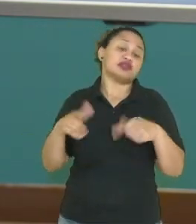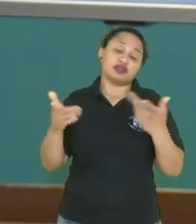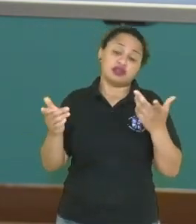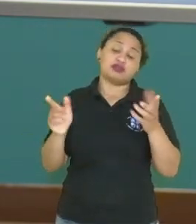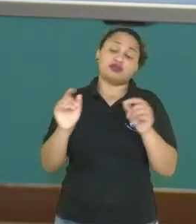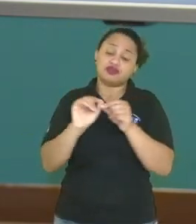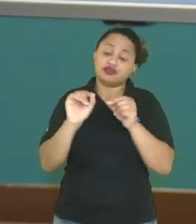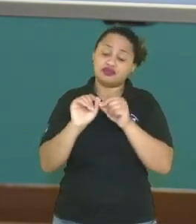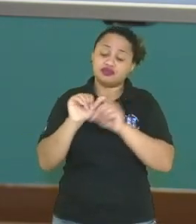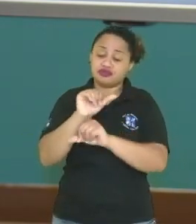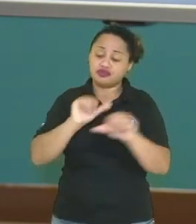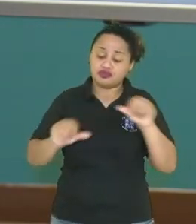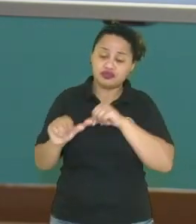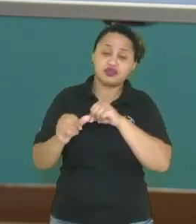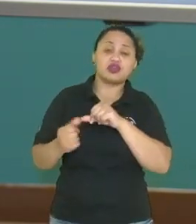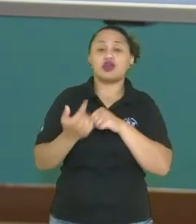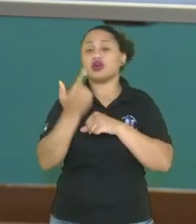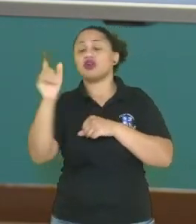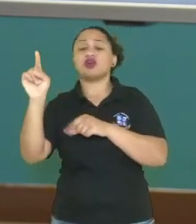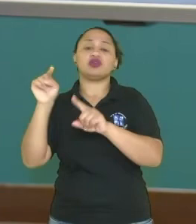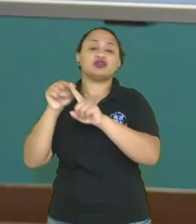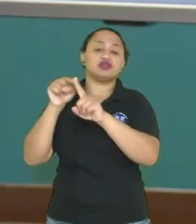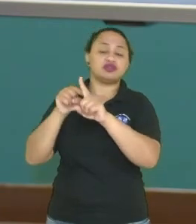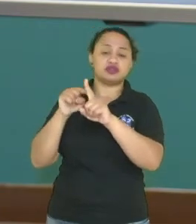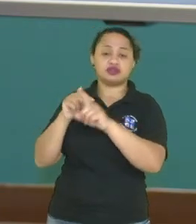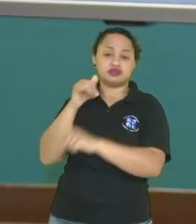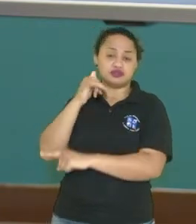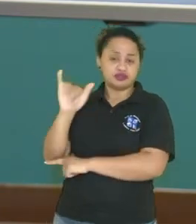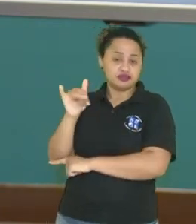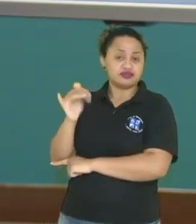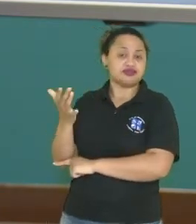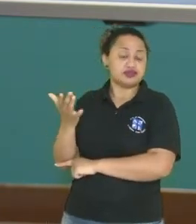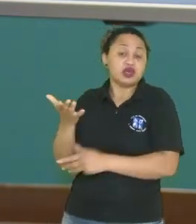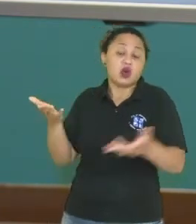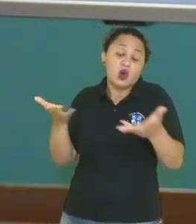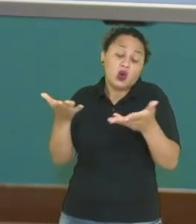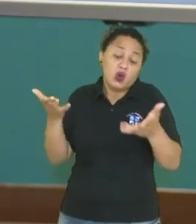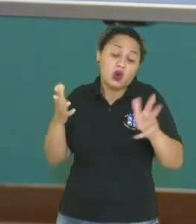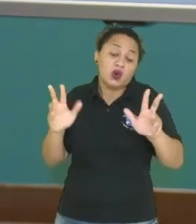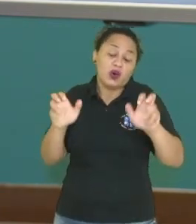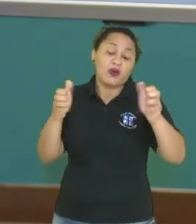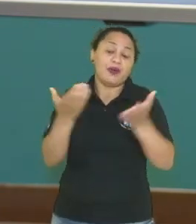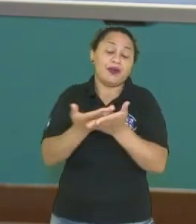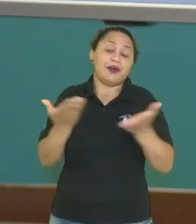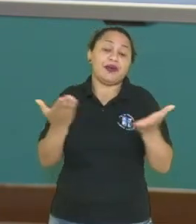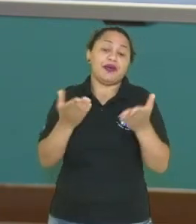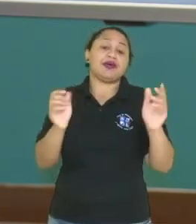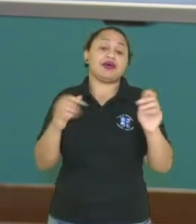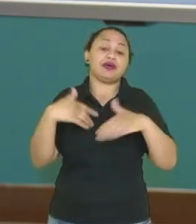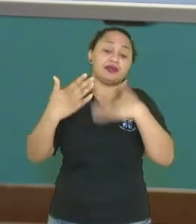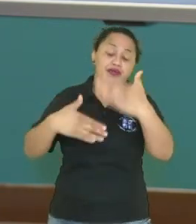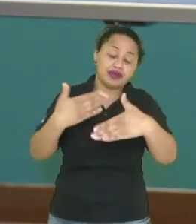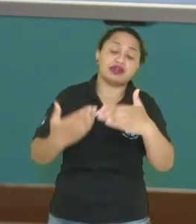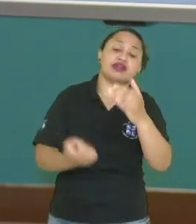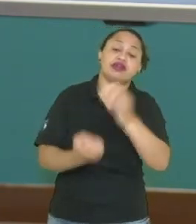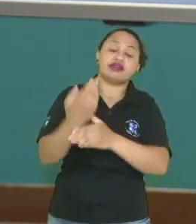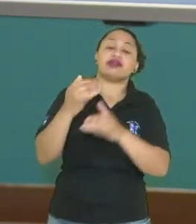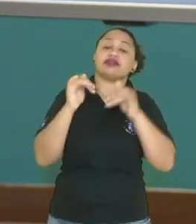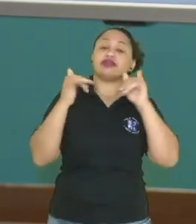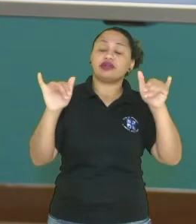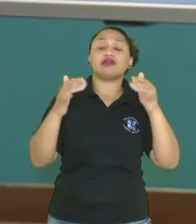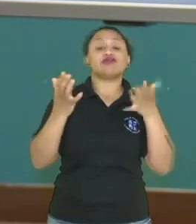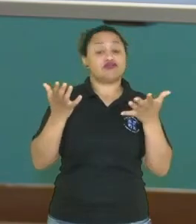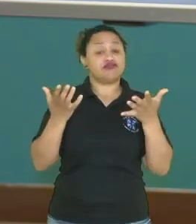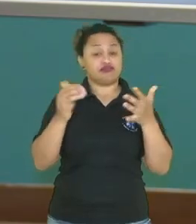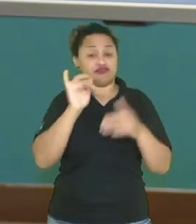vão se transformar em outra energia. E como hoje, né, a nossa aula de hoje é processo de geração de energia elétrica,